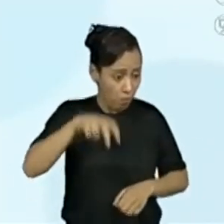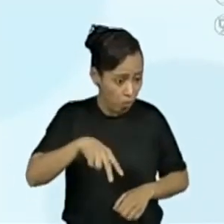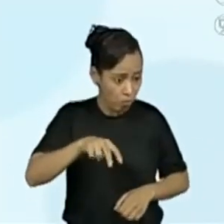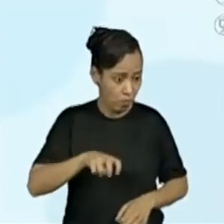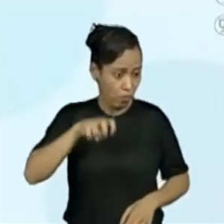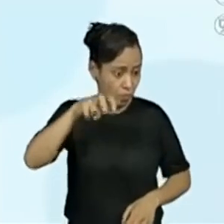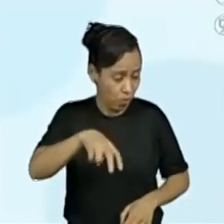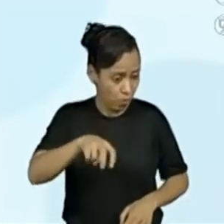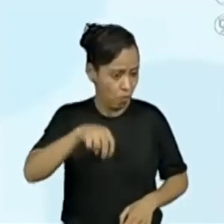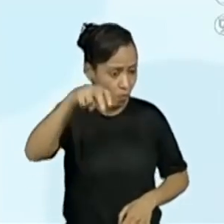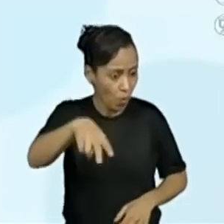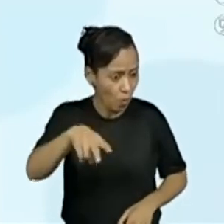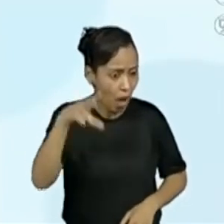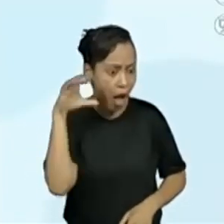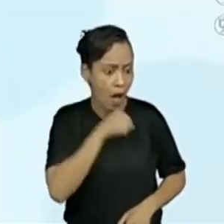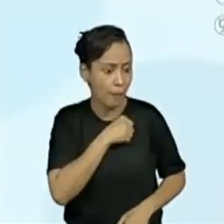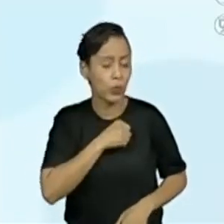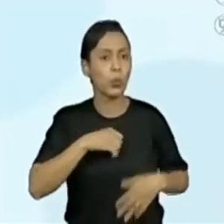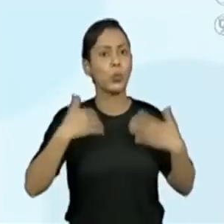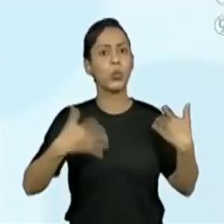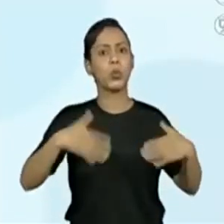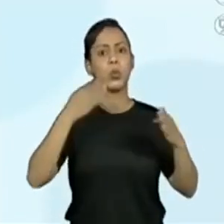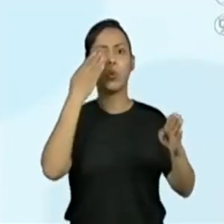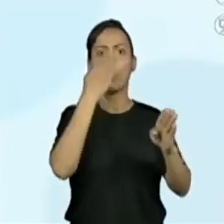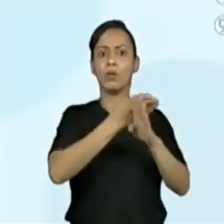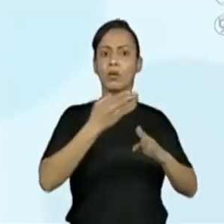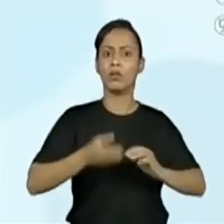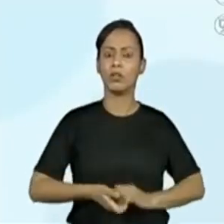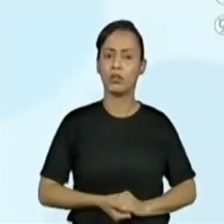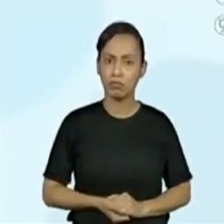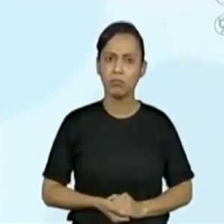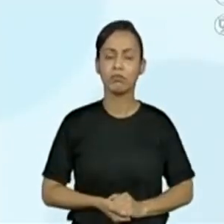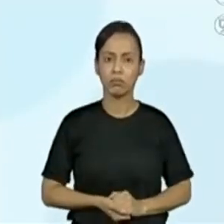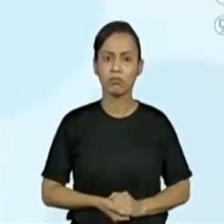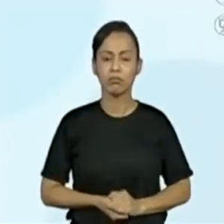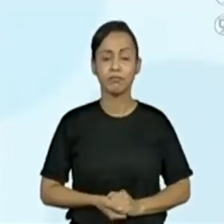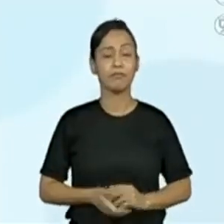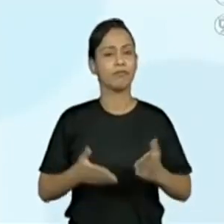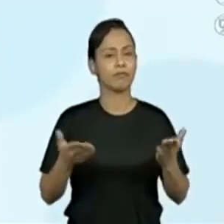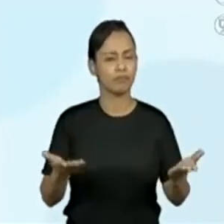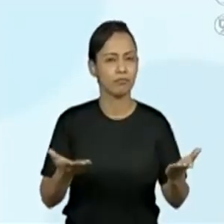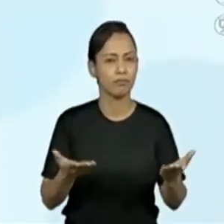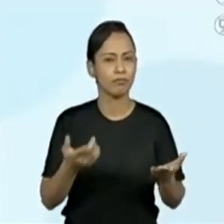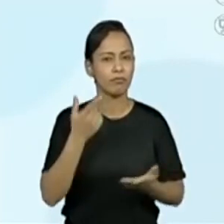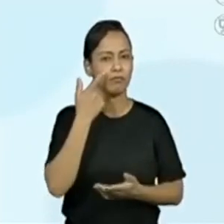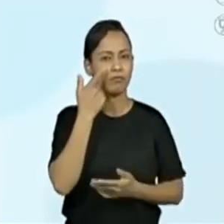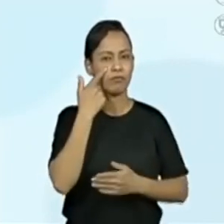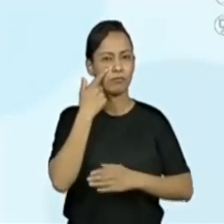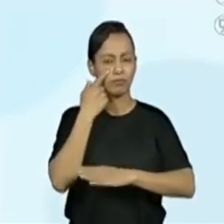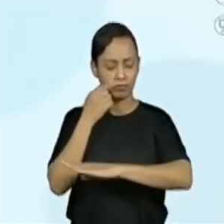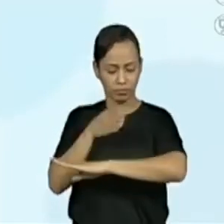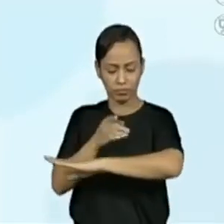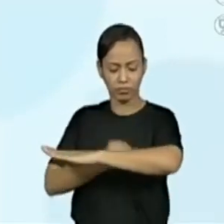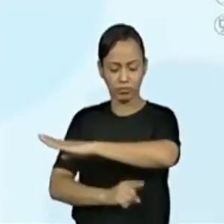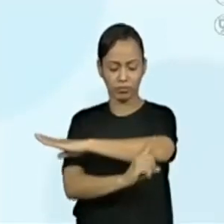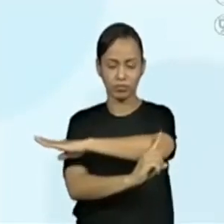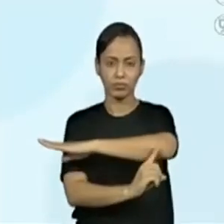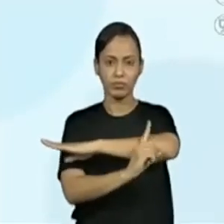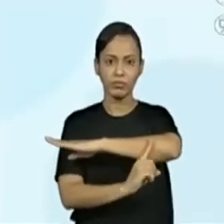deslocar por metros de uma vez. Então, vamos observar a reta numérica.